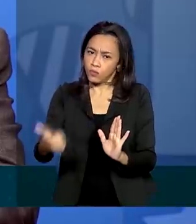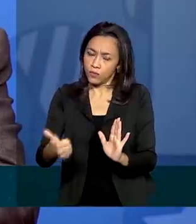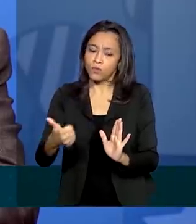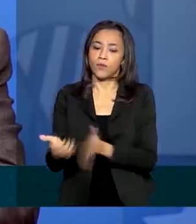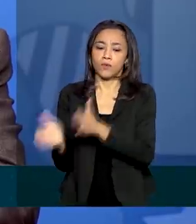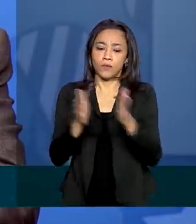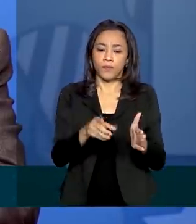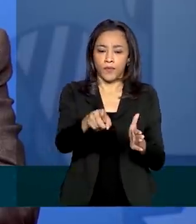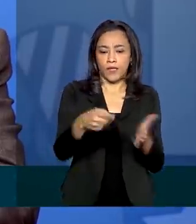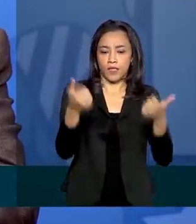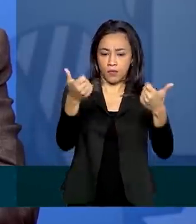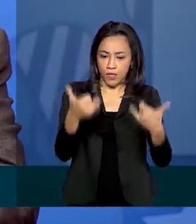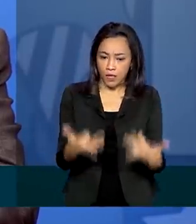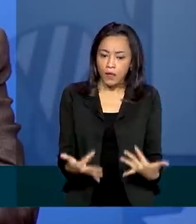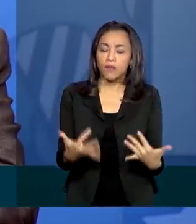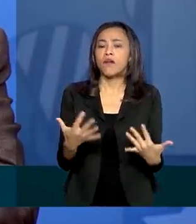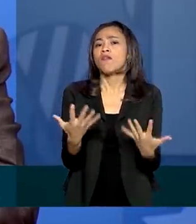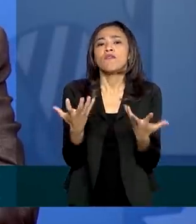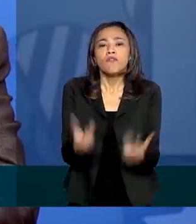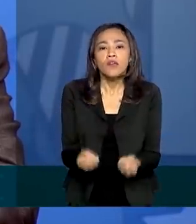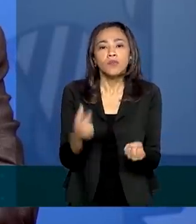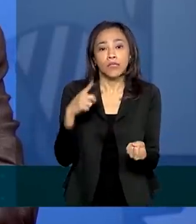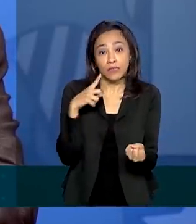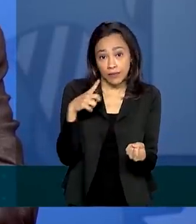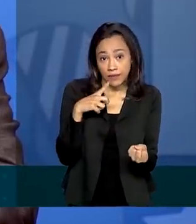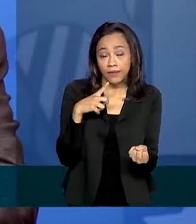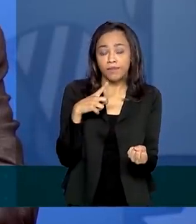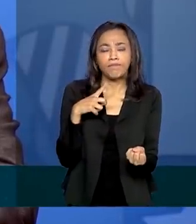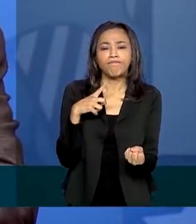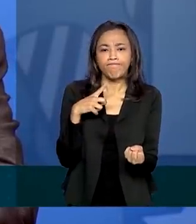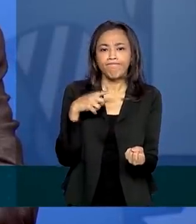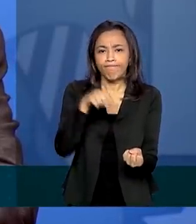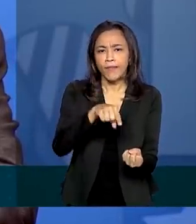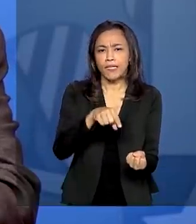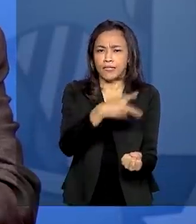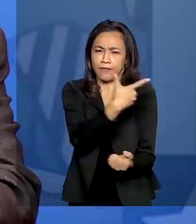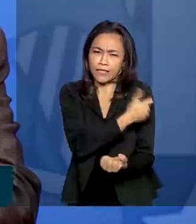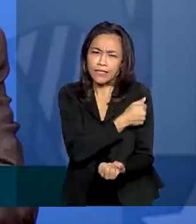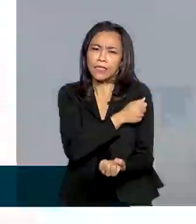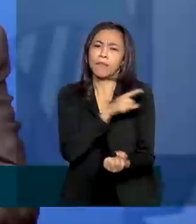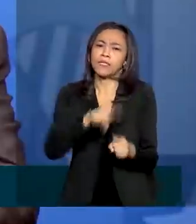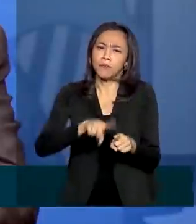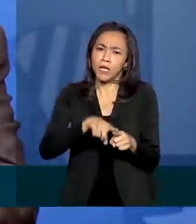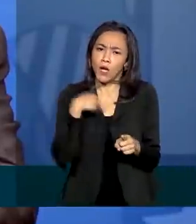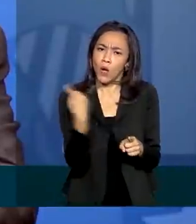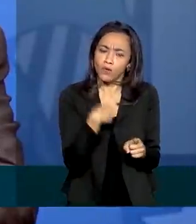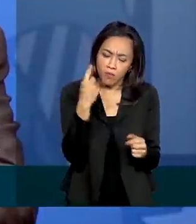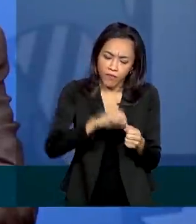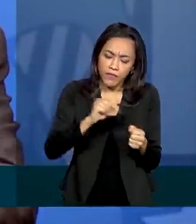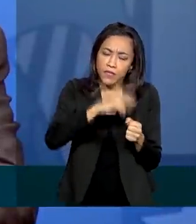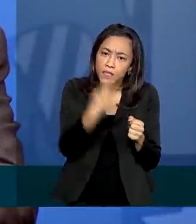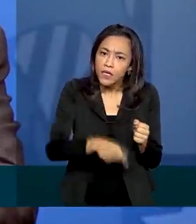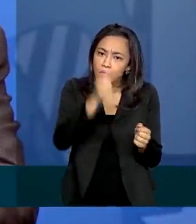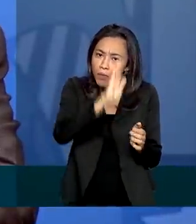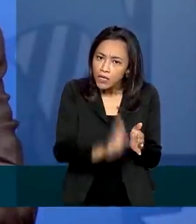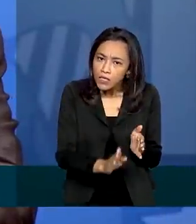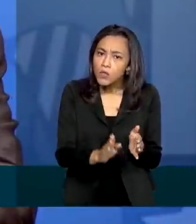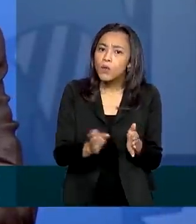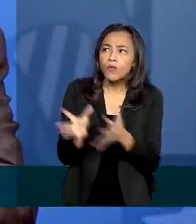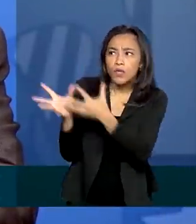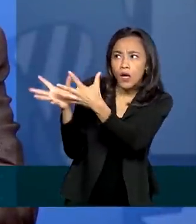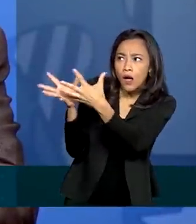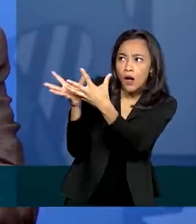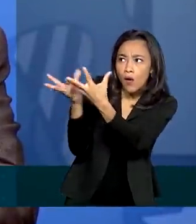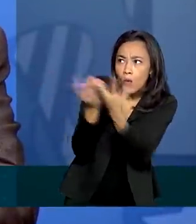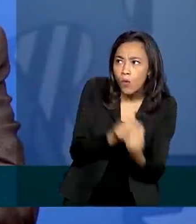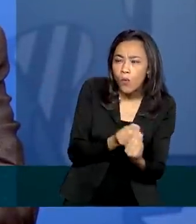não apenas garante que teremos o produto à disposição, mas nos dará autonomia na produção. Detendo a tecnologia, estaremos